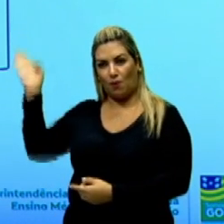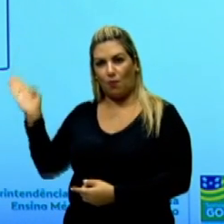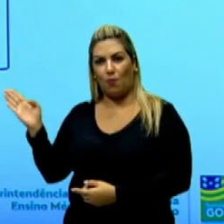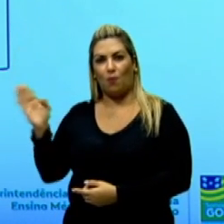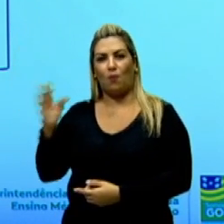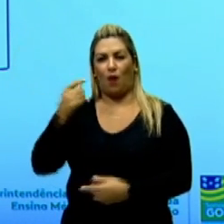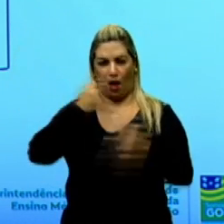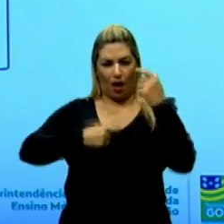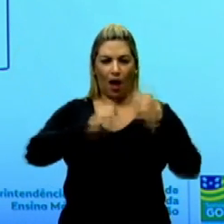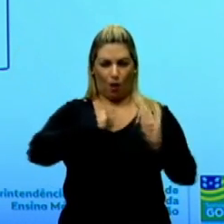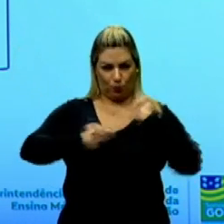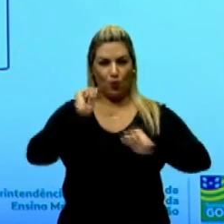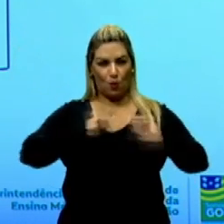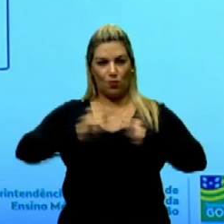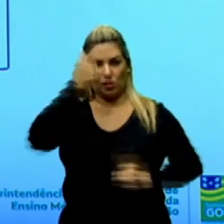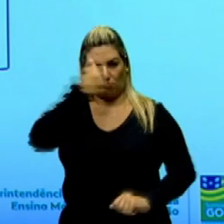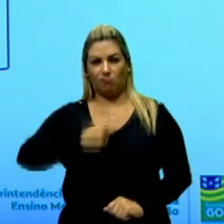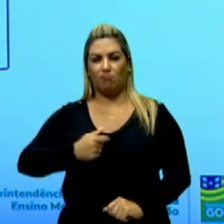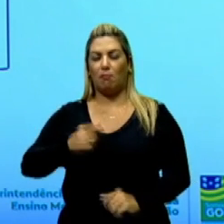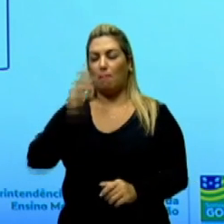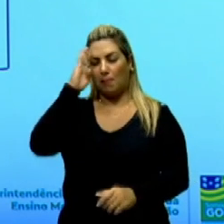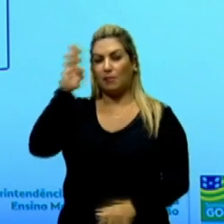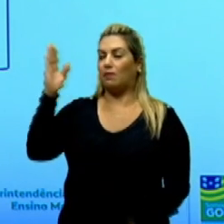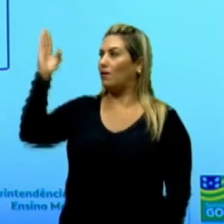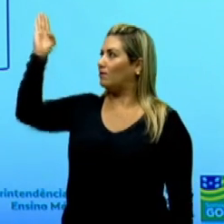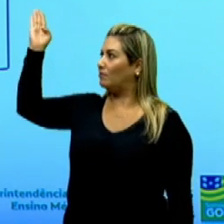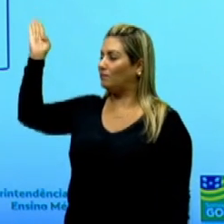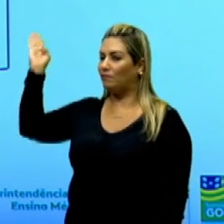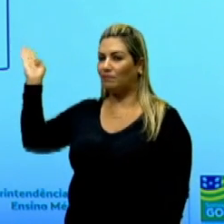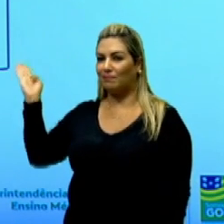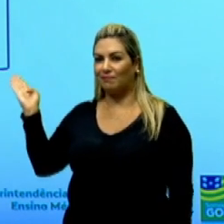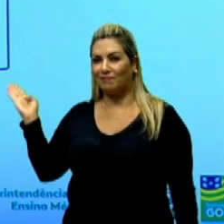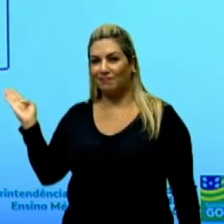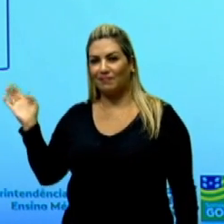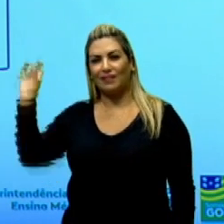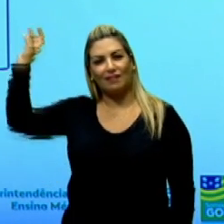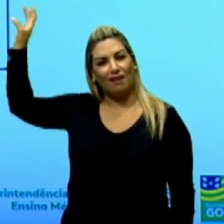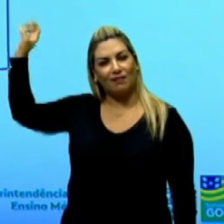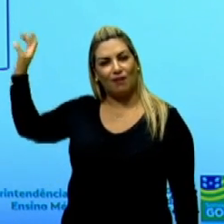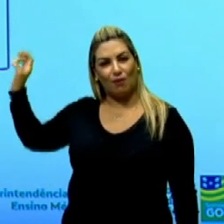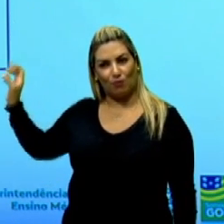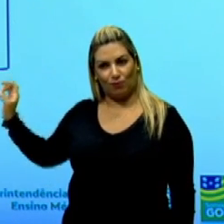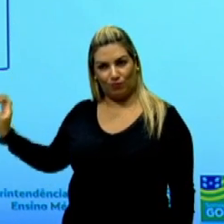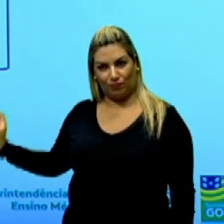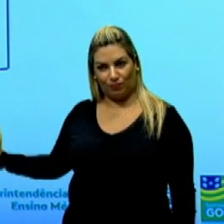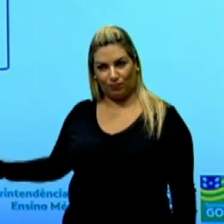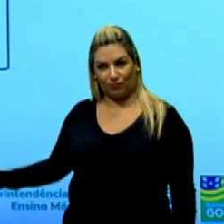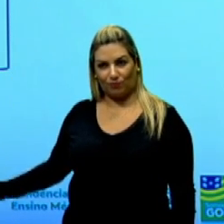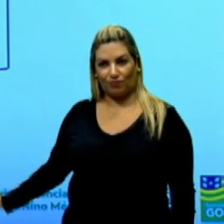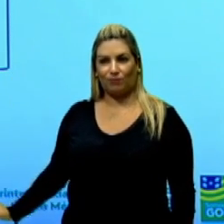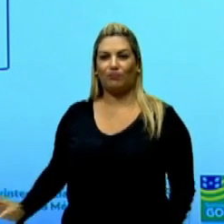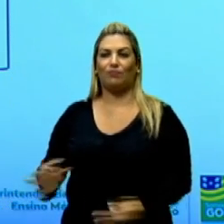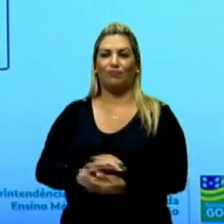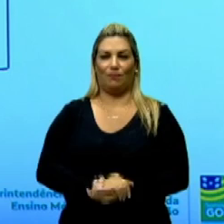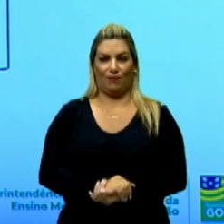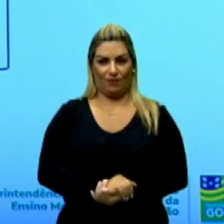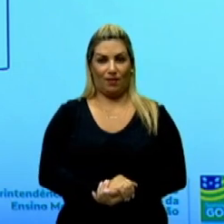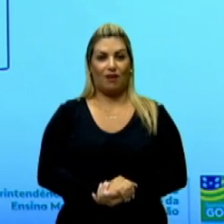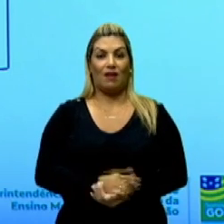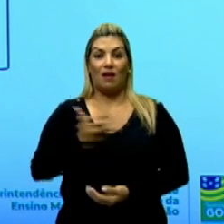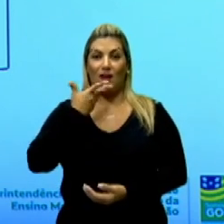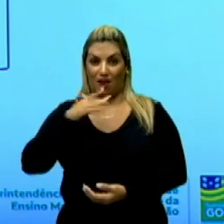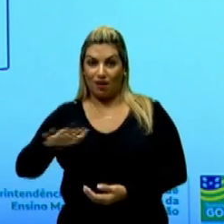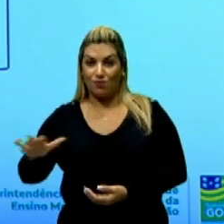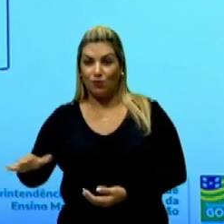os personagens principais da obra, o Chico Bento, a sua mulher Cordulina, Pedro, Josias e Manuel, Duquinha, o Caçula,